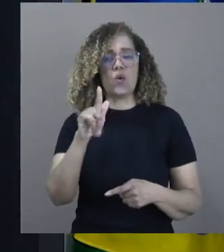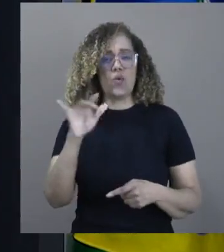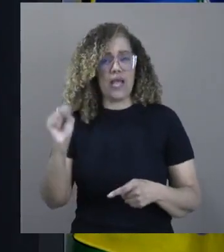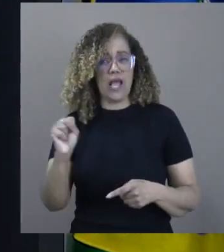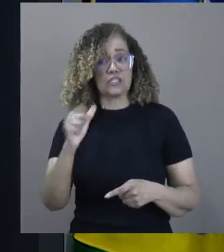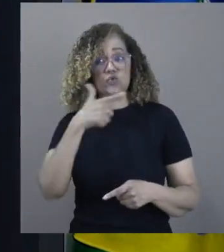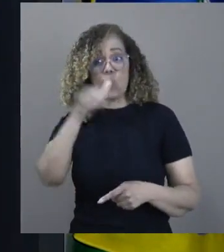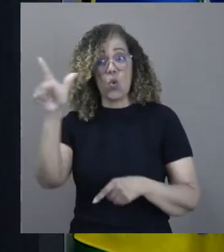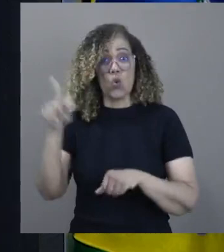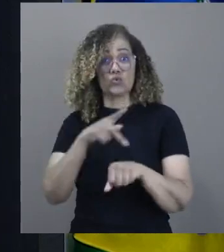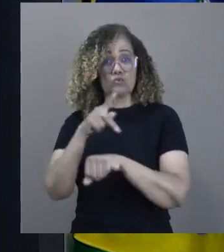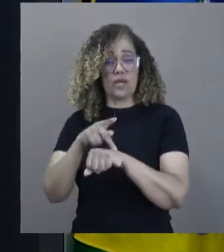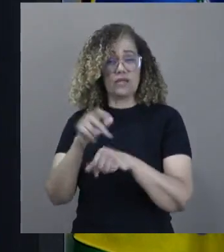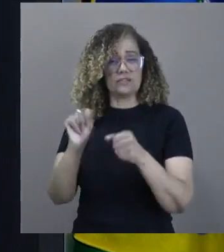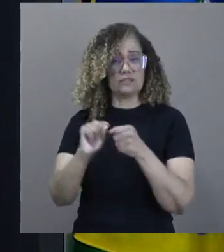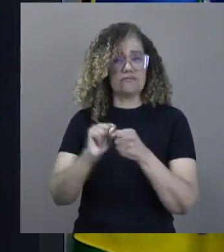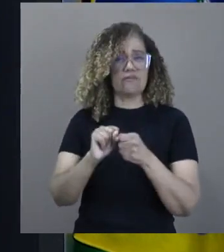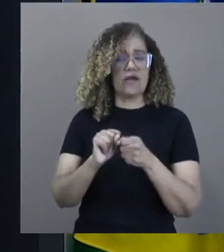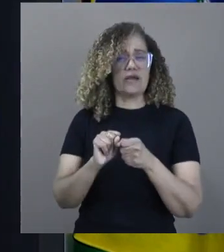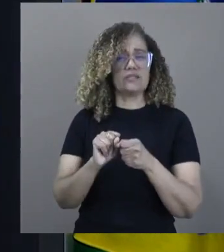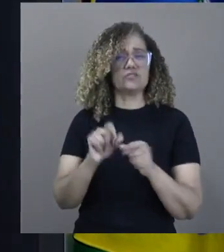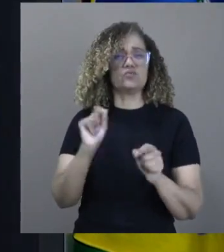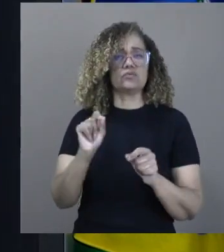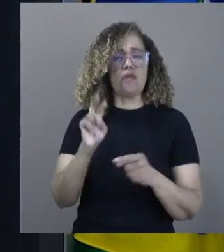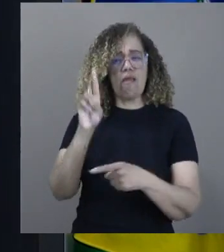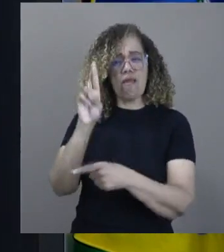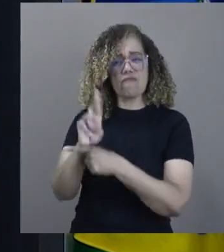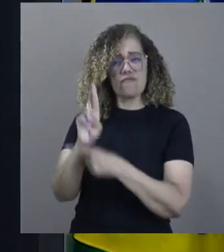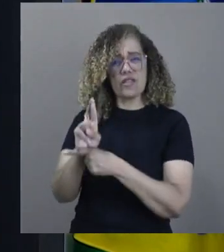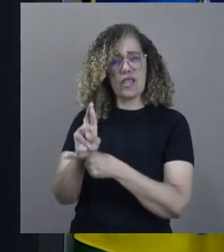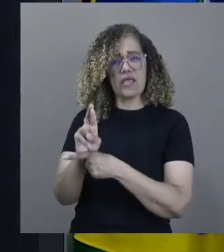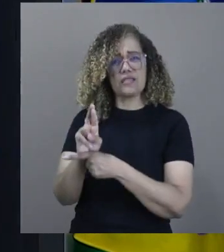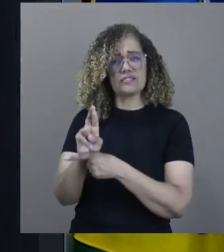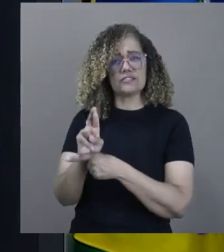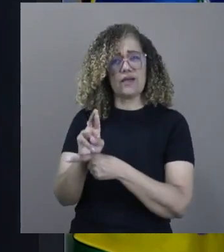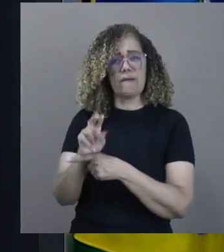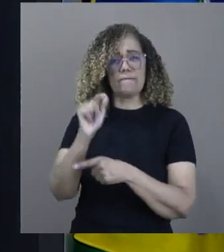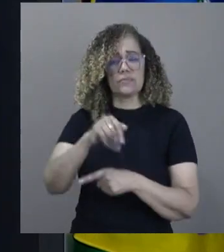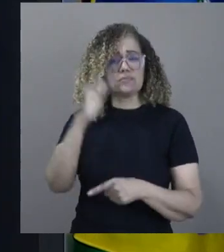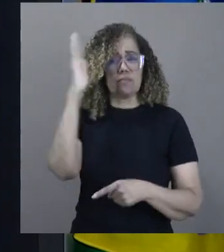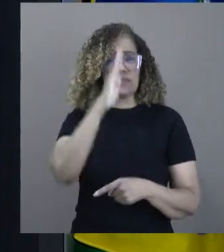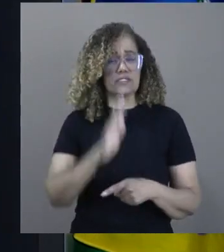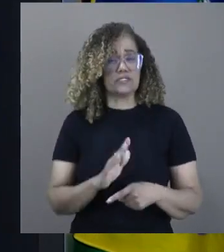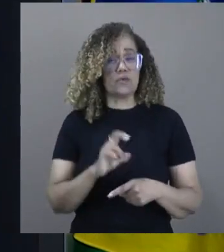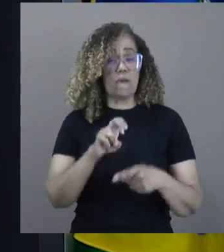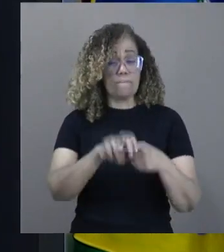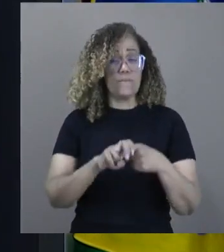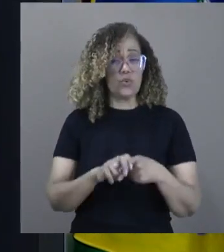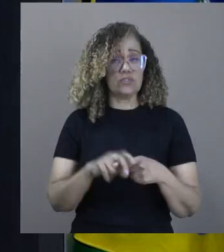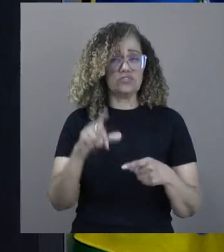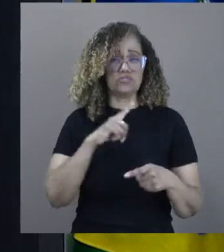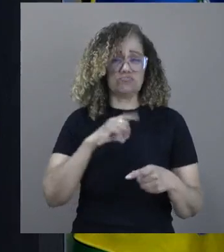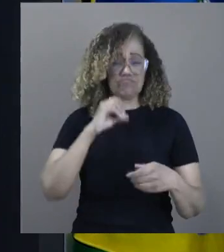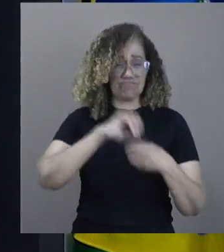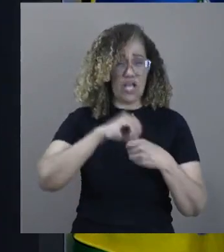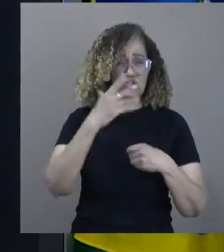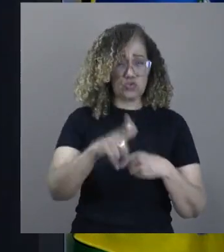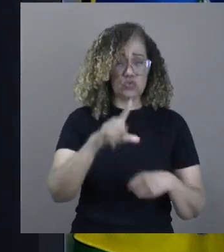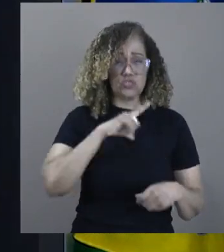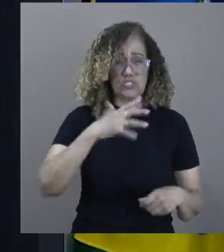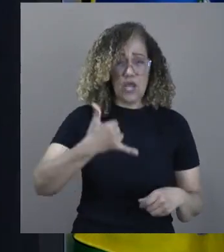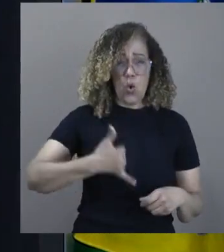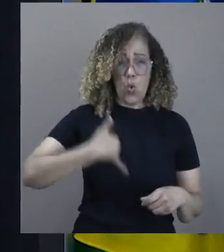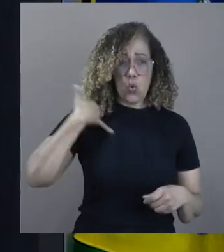como referência para o mercado nacional. Essa atitude de uma empresa que se orgulha de ser